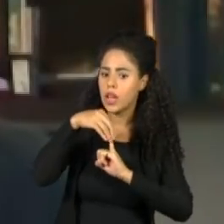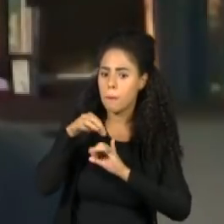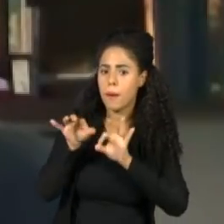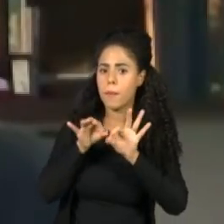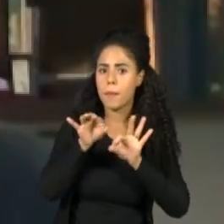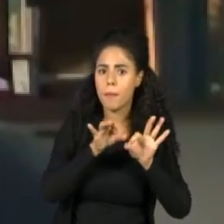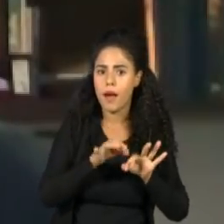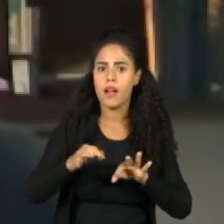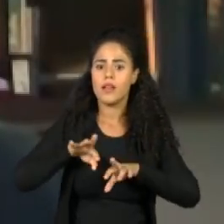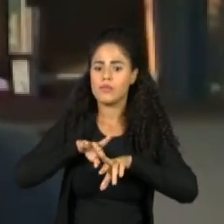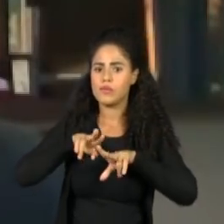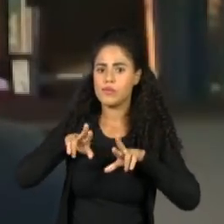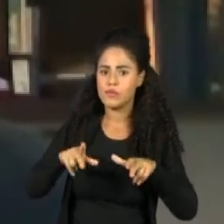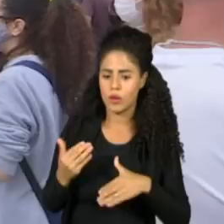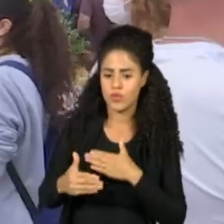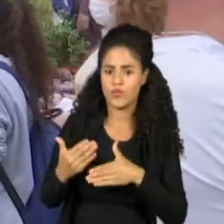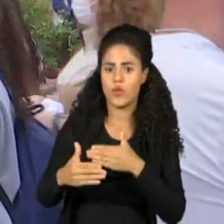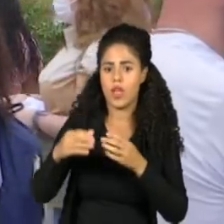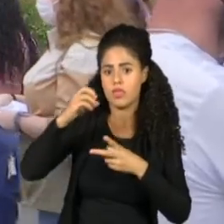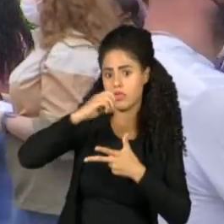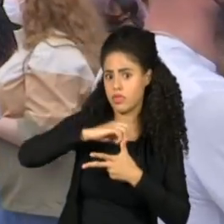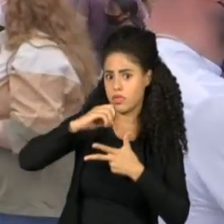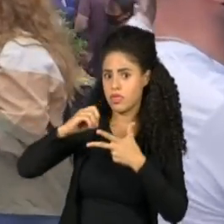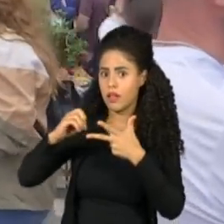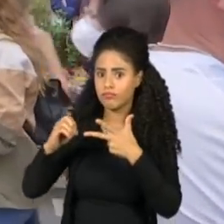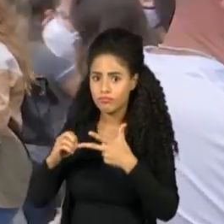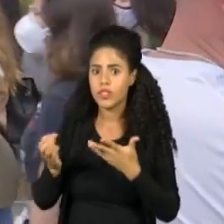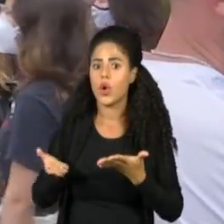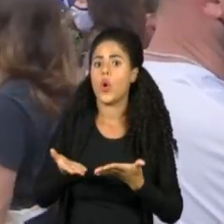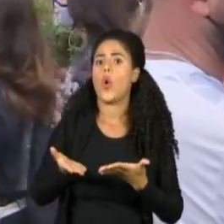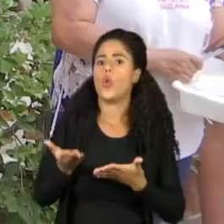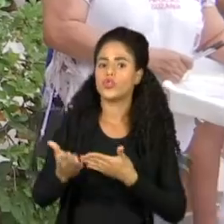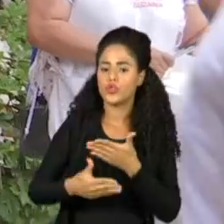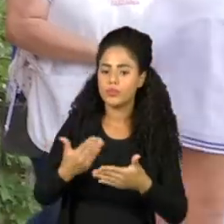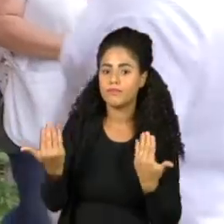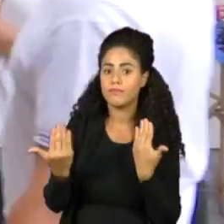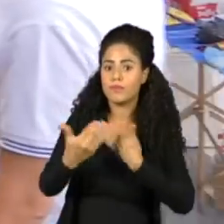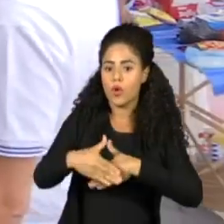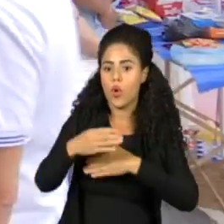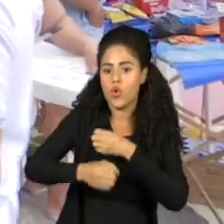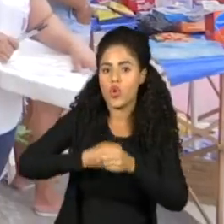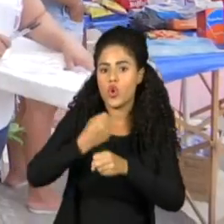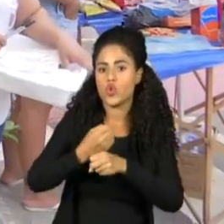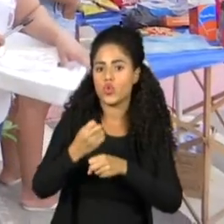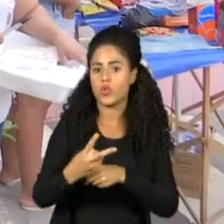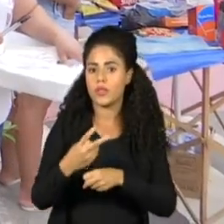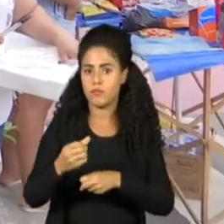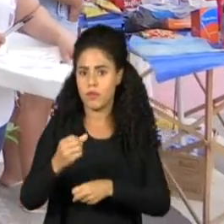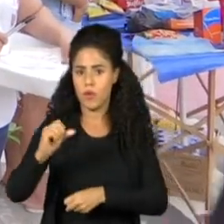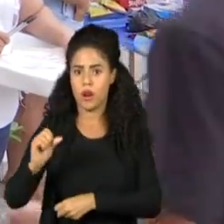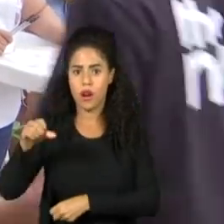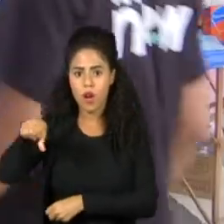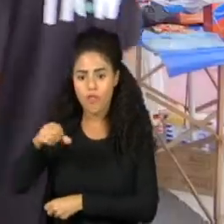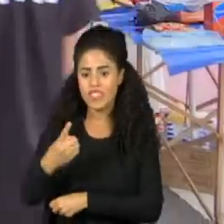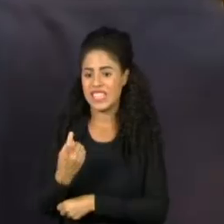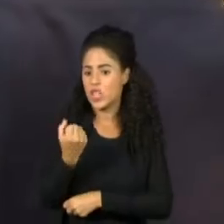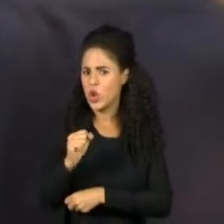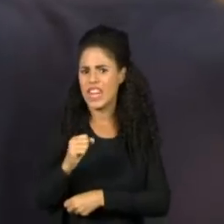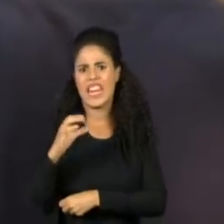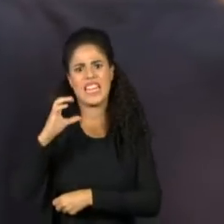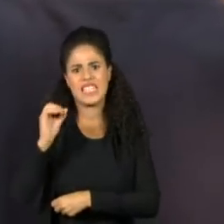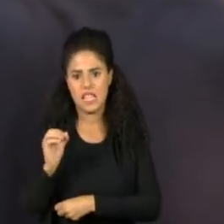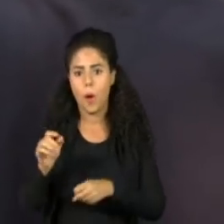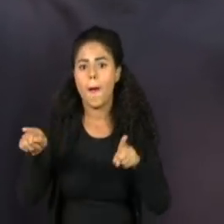quais o mais conhecido pela sociedade é o Enem. O Enem passou a ter o formato atual em 2009, com 180 questões e a redação.